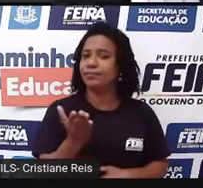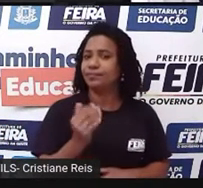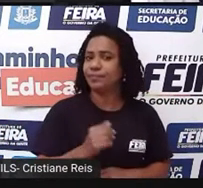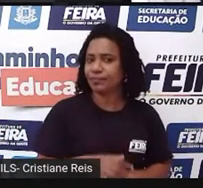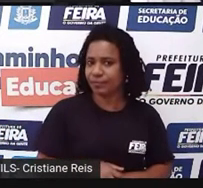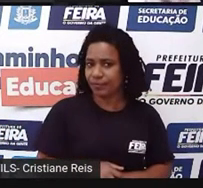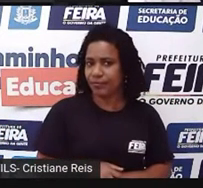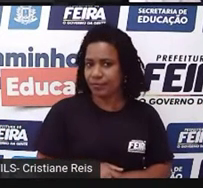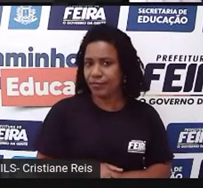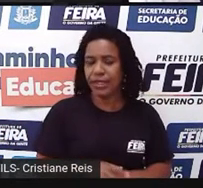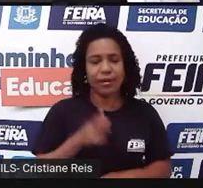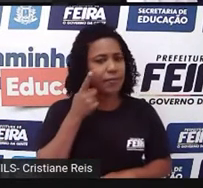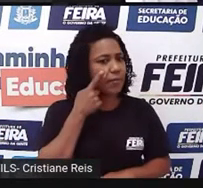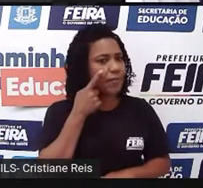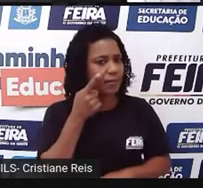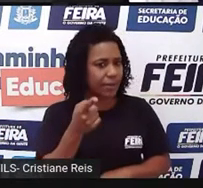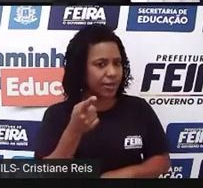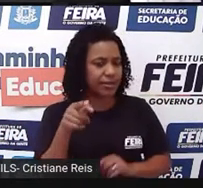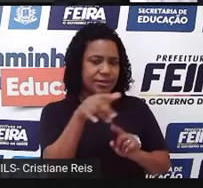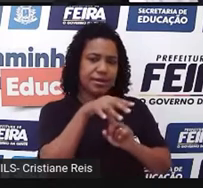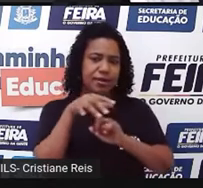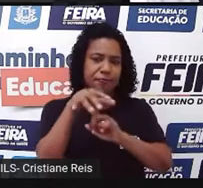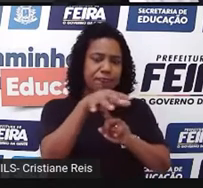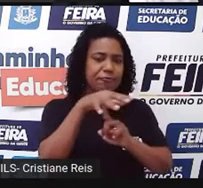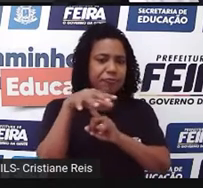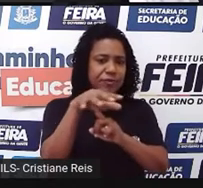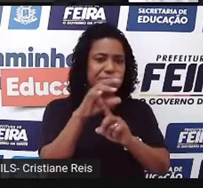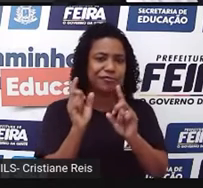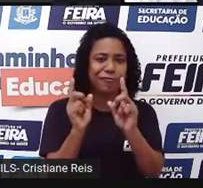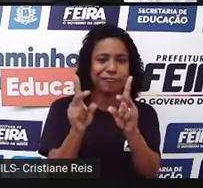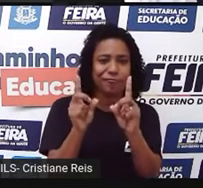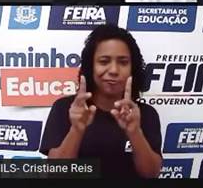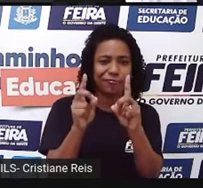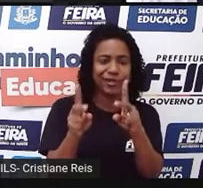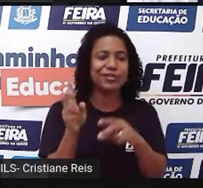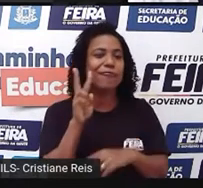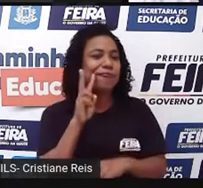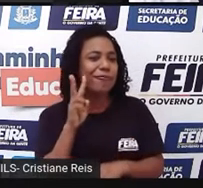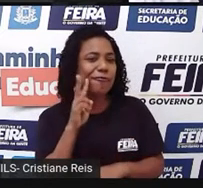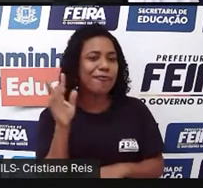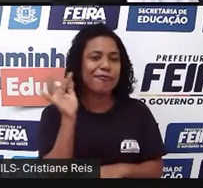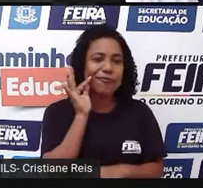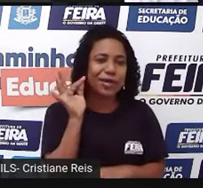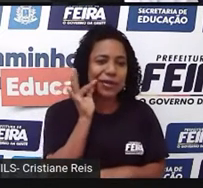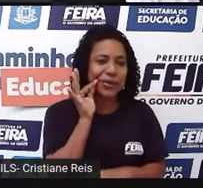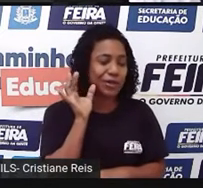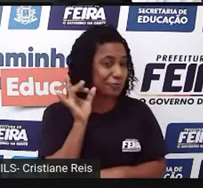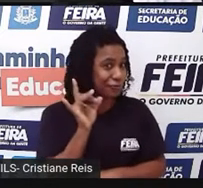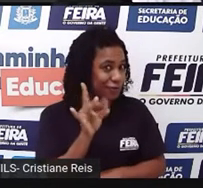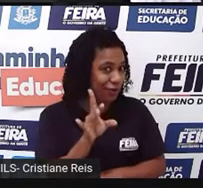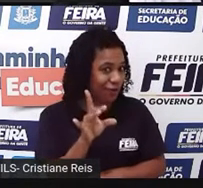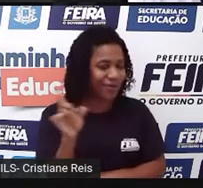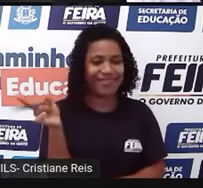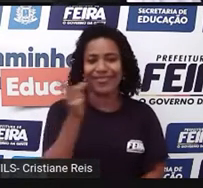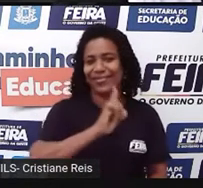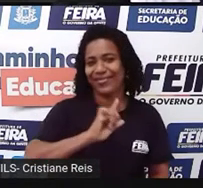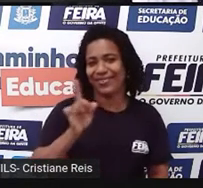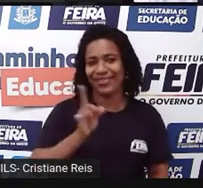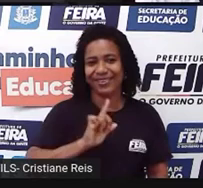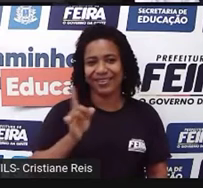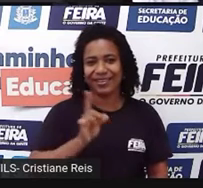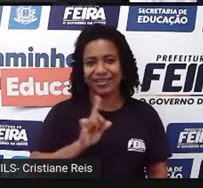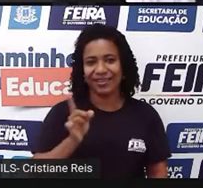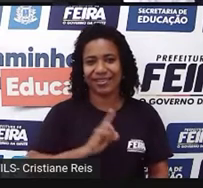pensa que a feira para só me sumir, vender, né, esses produtos que eu falei tudo? Não, gente, a Pro separou aqui, né,